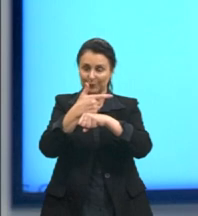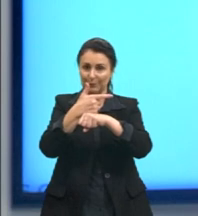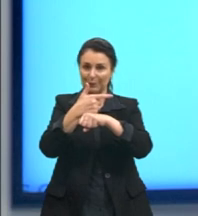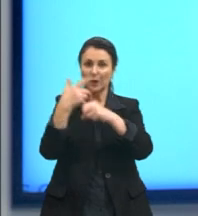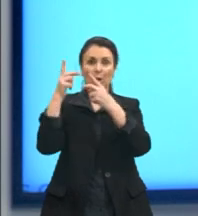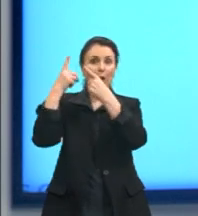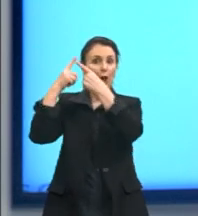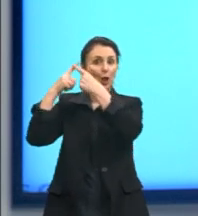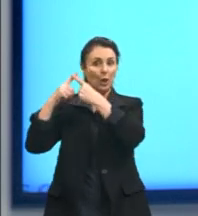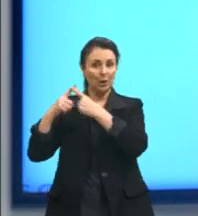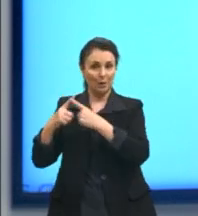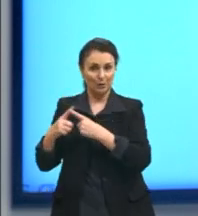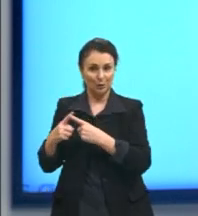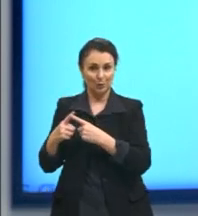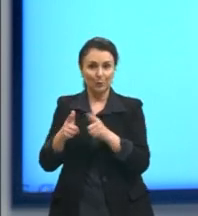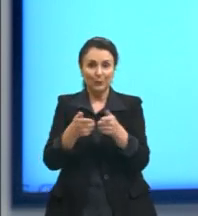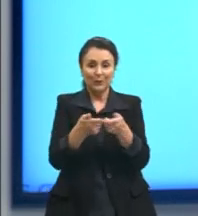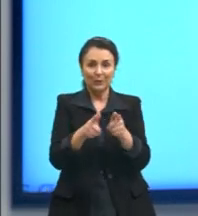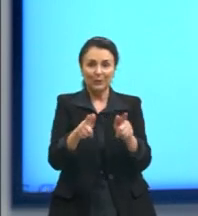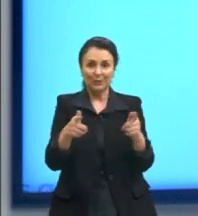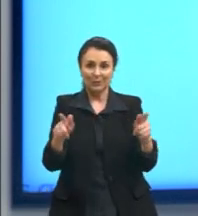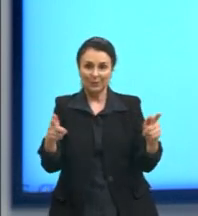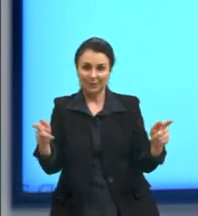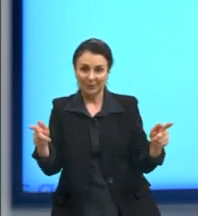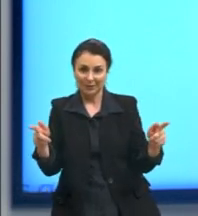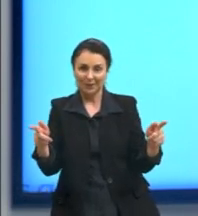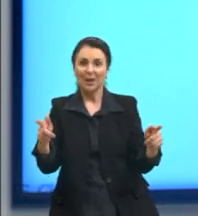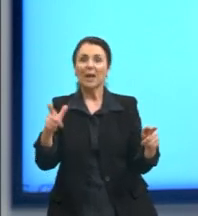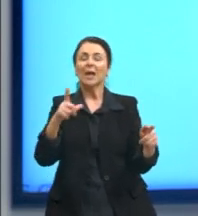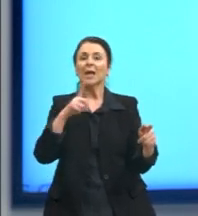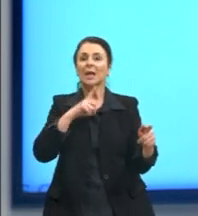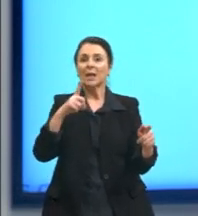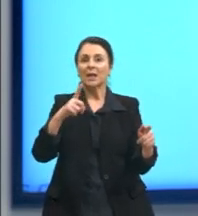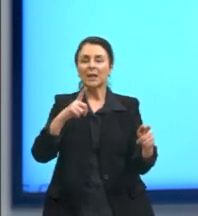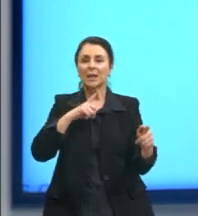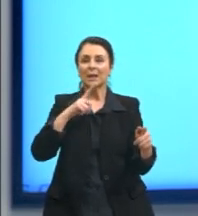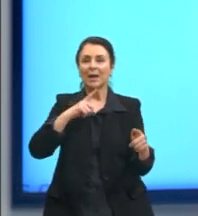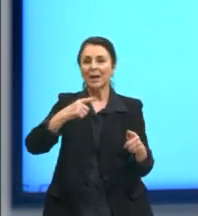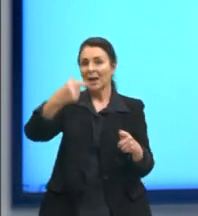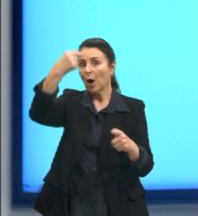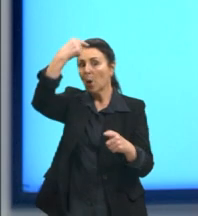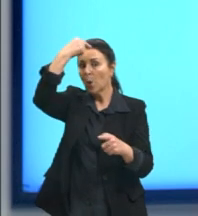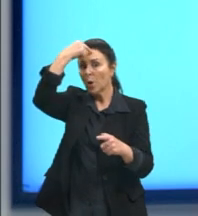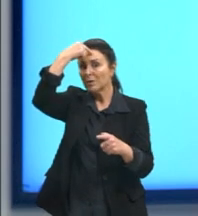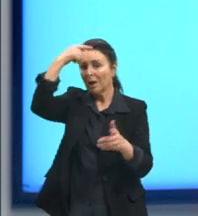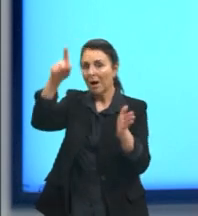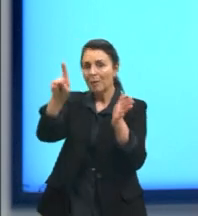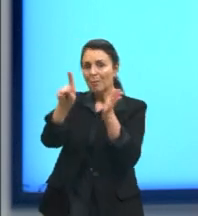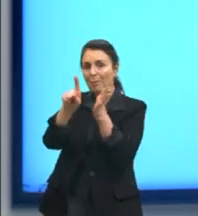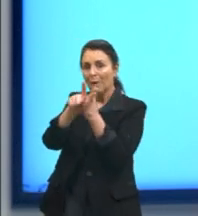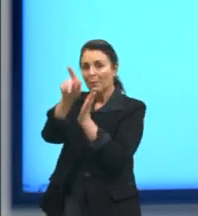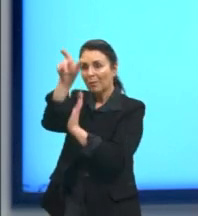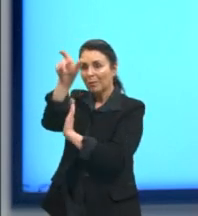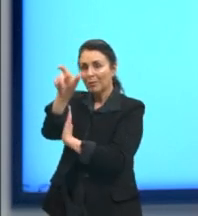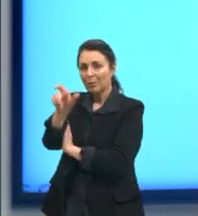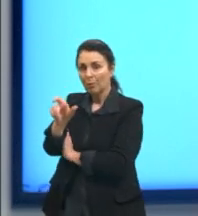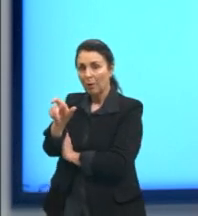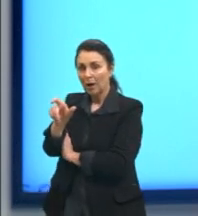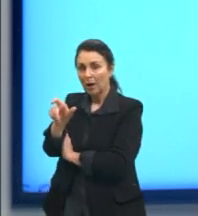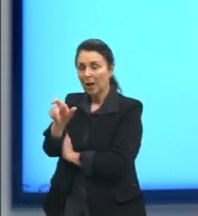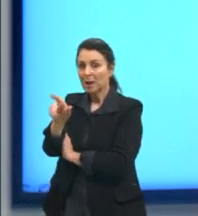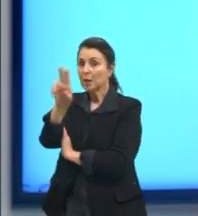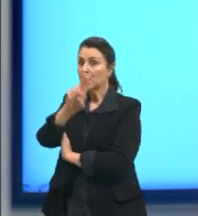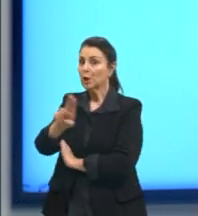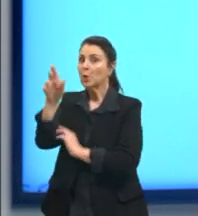gramatical que existe potencialmente na consciência das pessoas que falam a mesma língua.